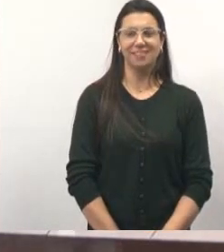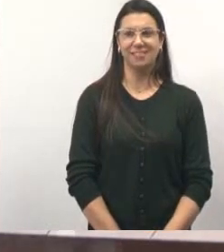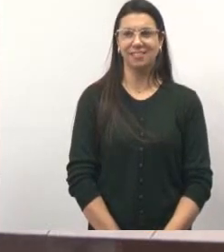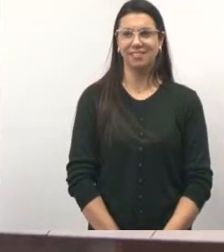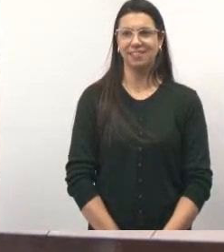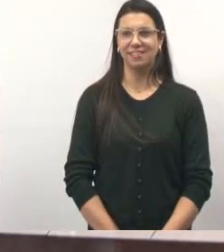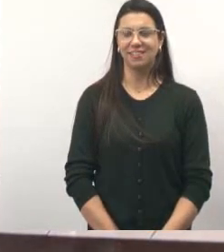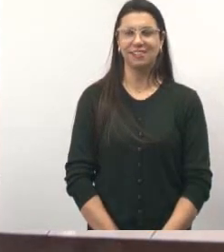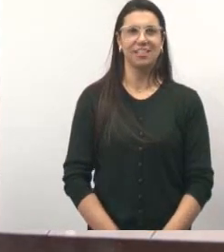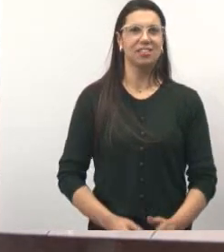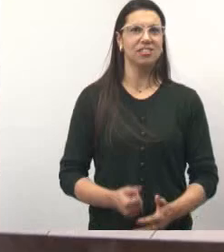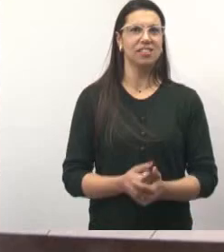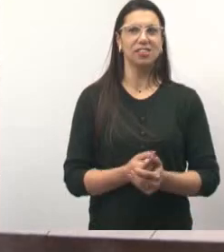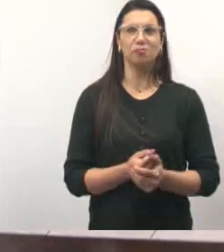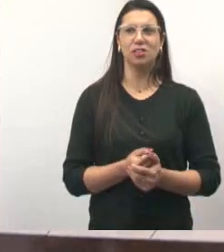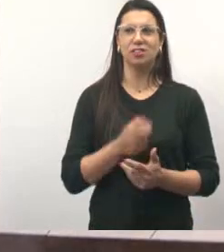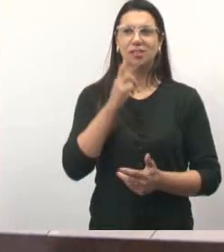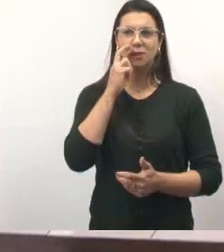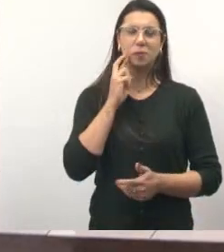Vereador Rogério Timóteo.